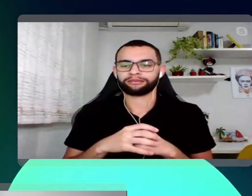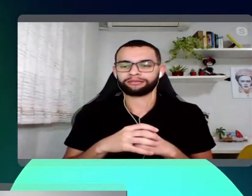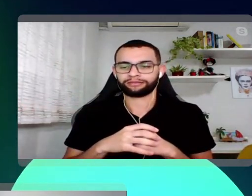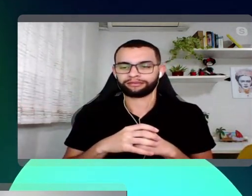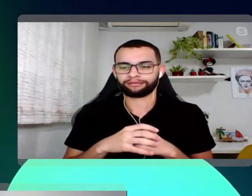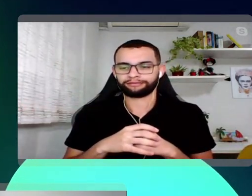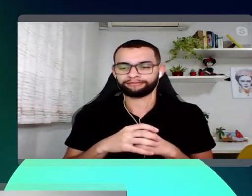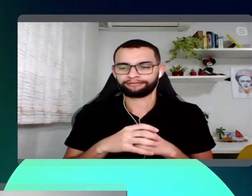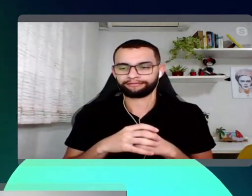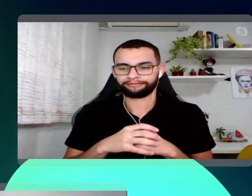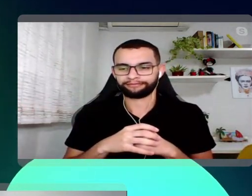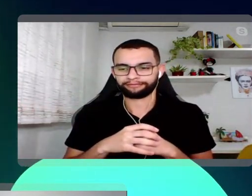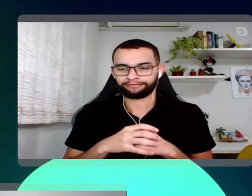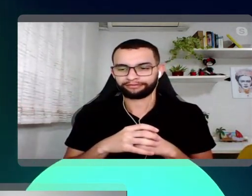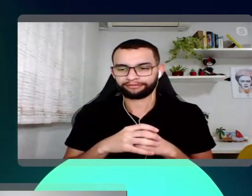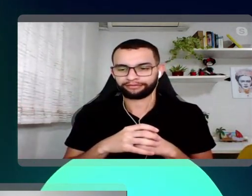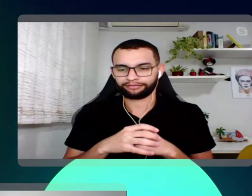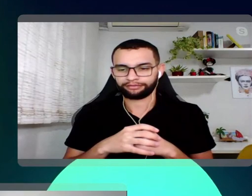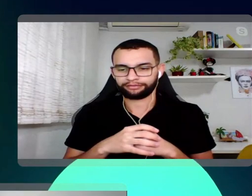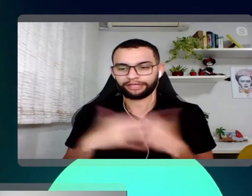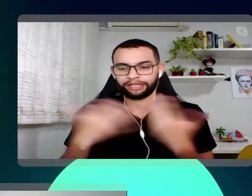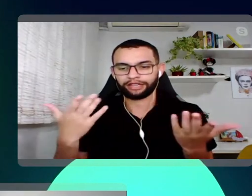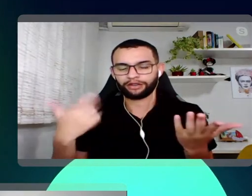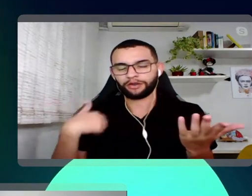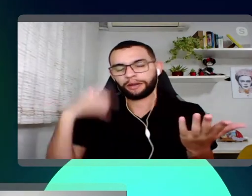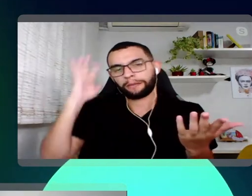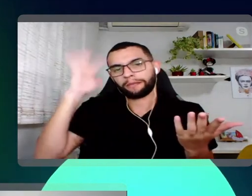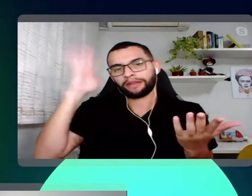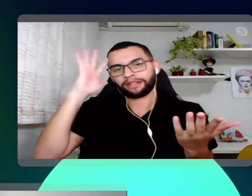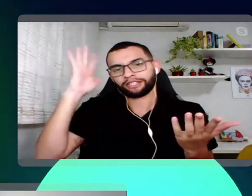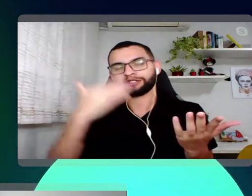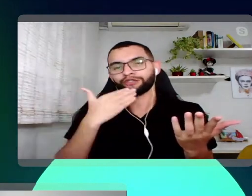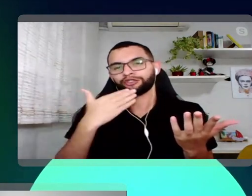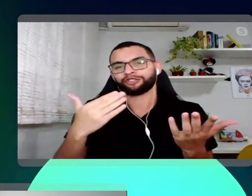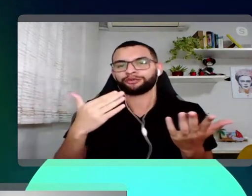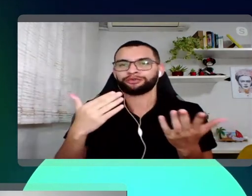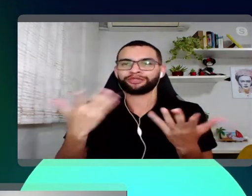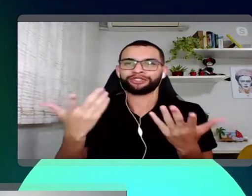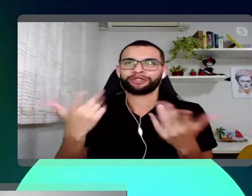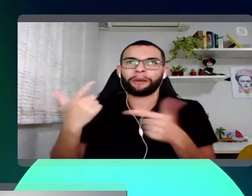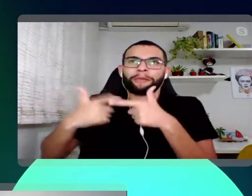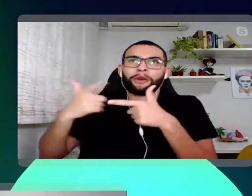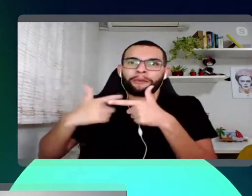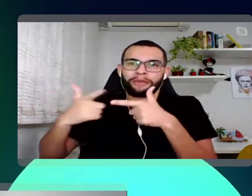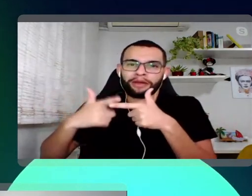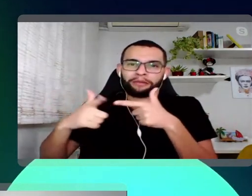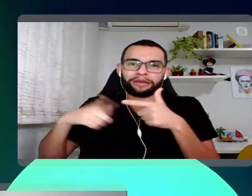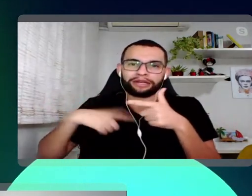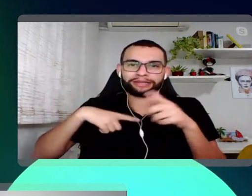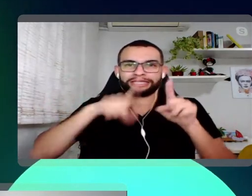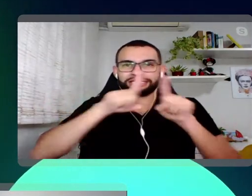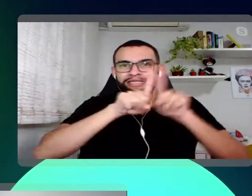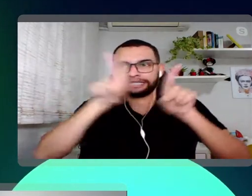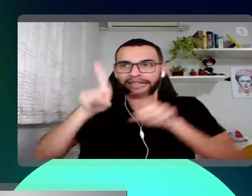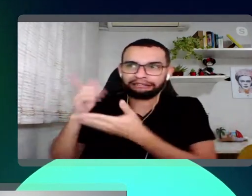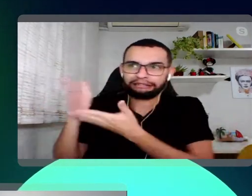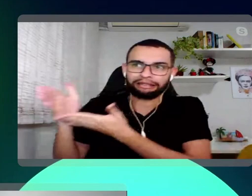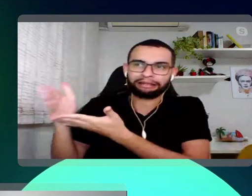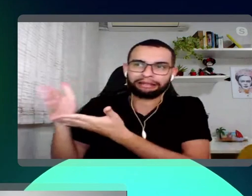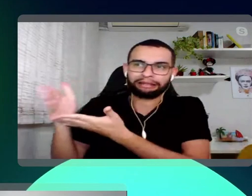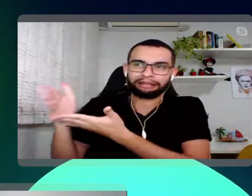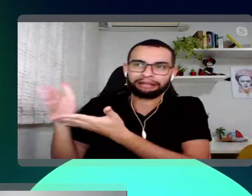eu só imagino o tipo de treta que deve dar para lidar com todos esses dados e coletar para